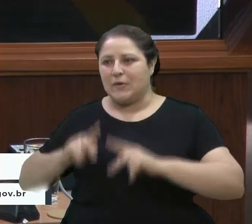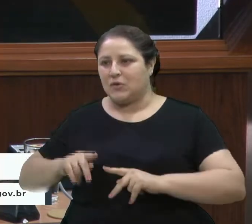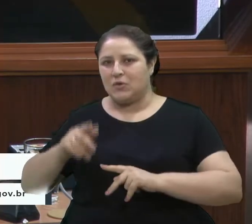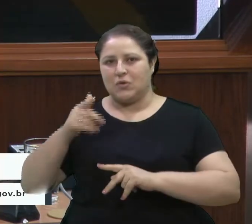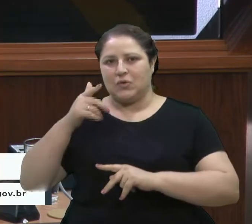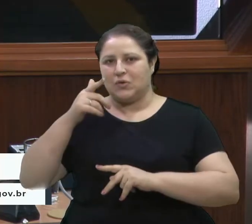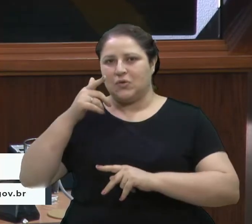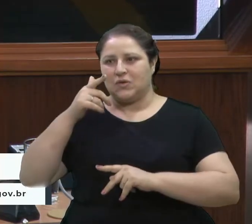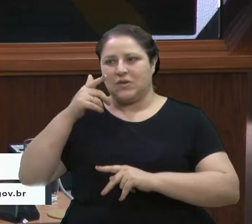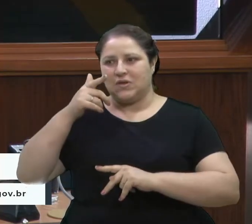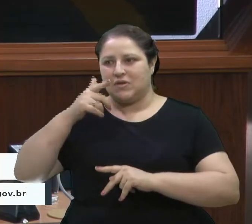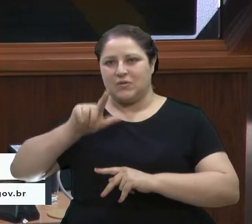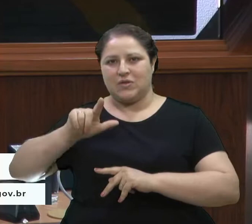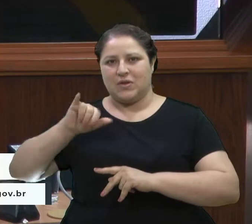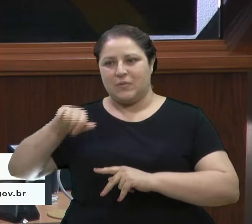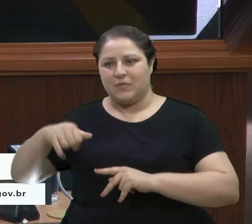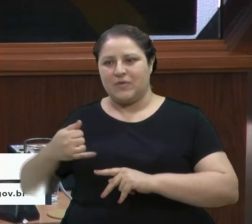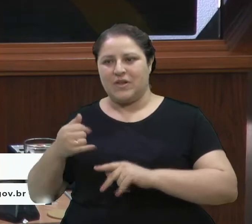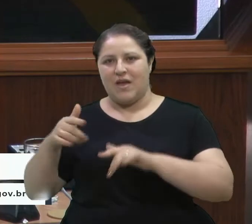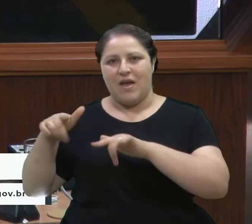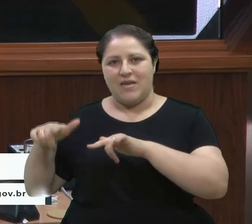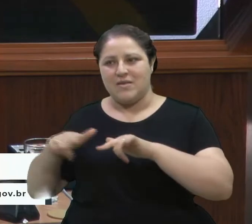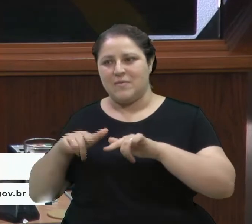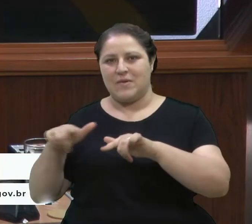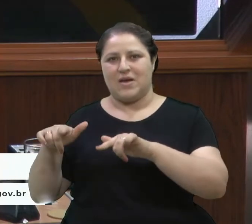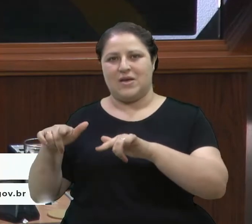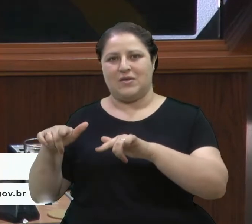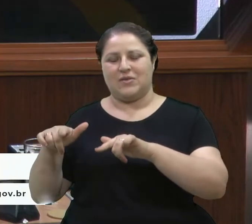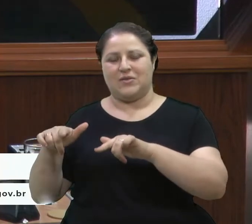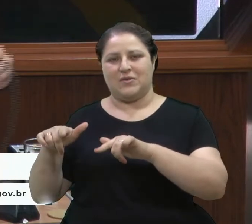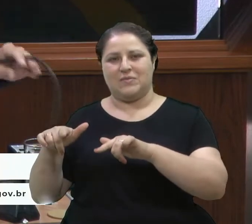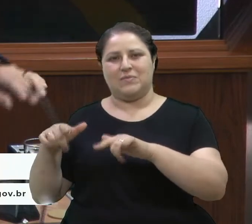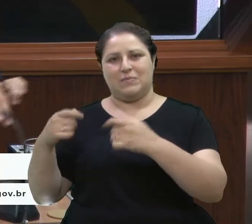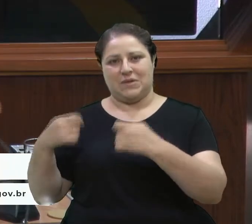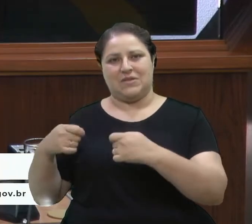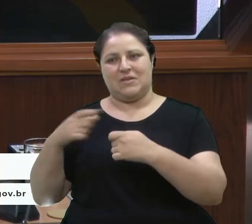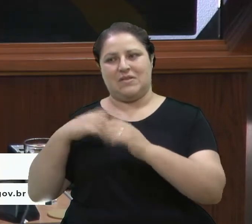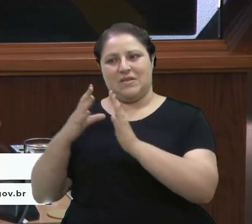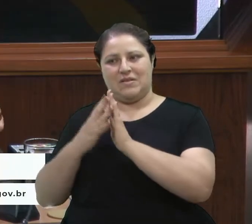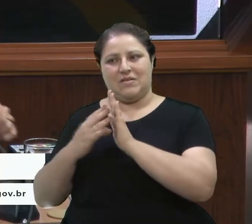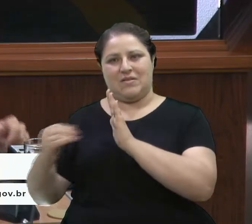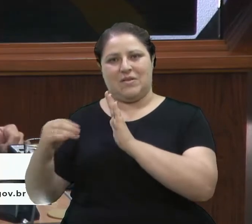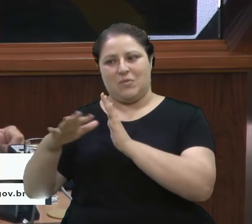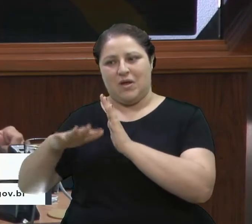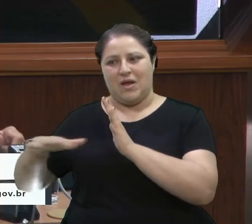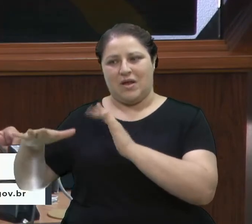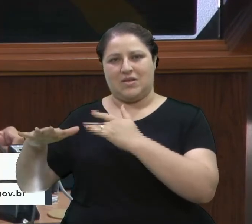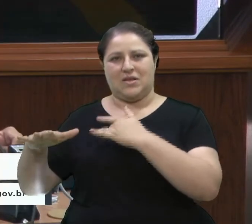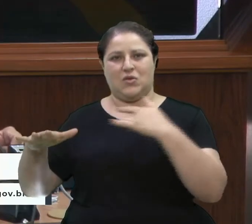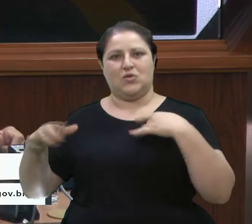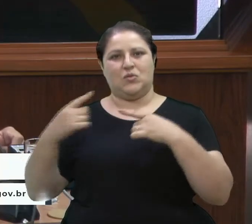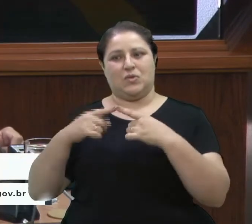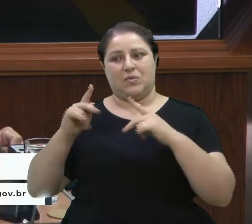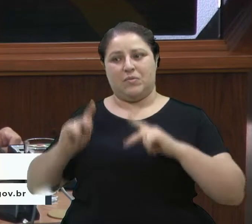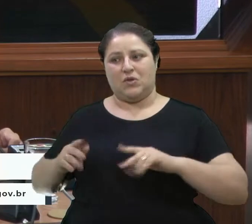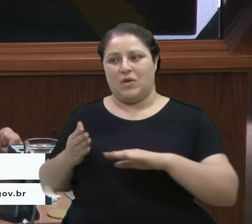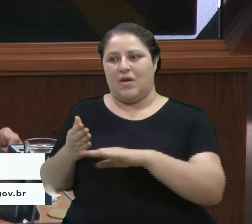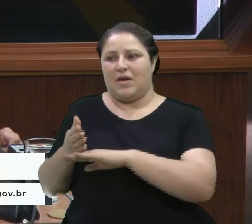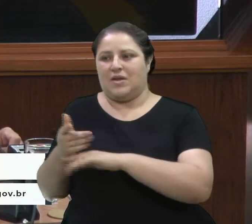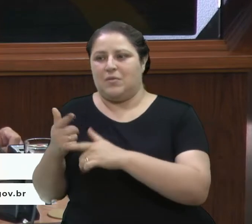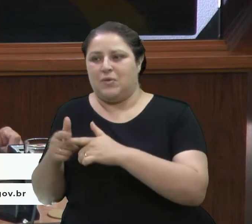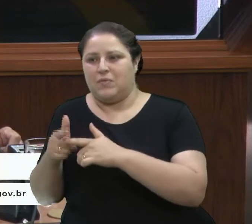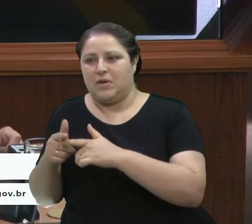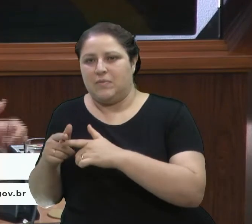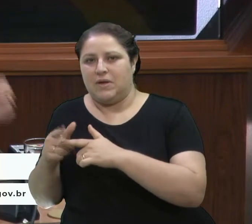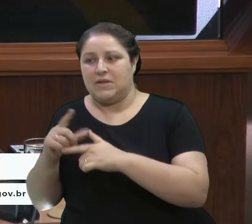do seu espaço, que diz aí que a gente tem que ser exemplo nesse segmento, porque, às a pessoa entra com um problema, acaba saindo